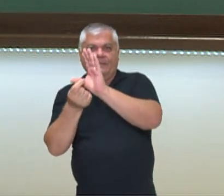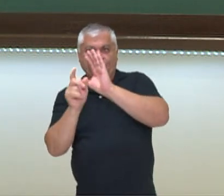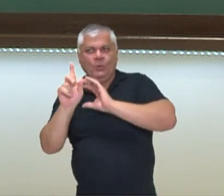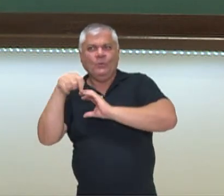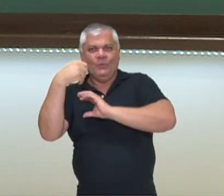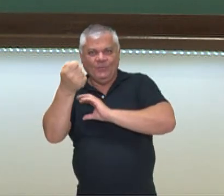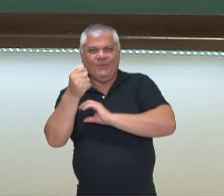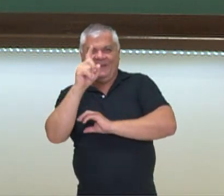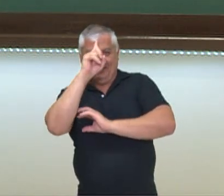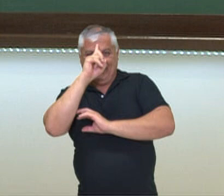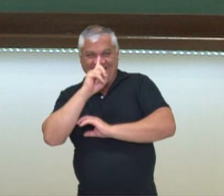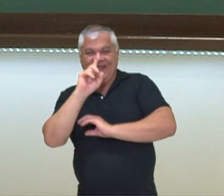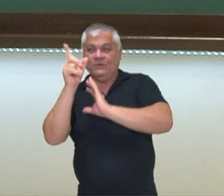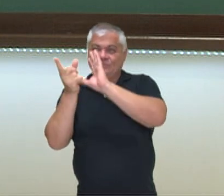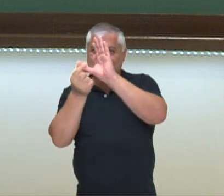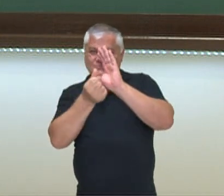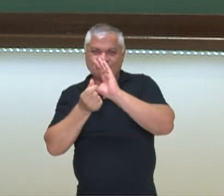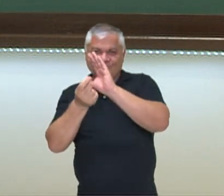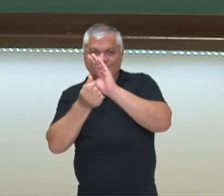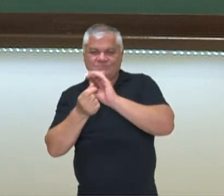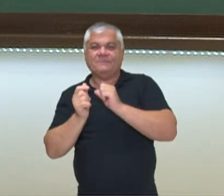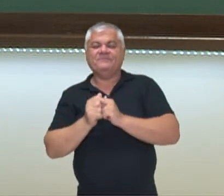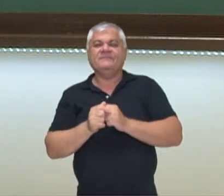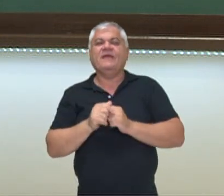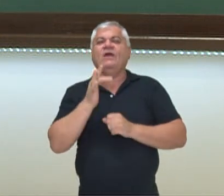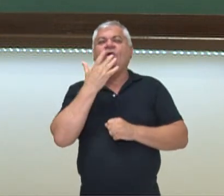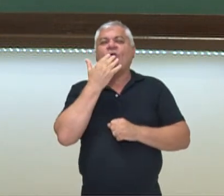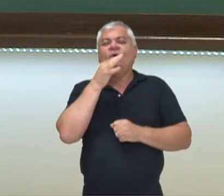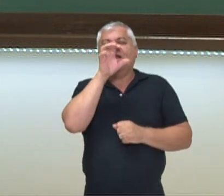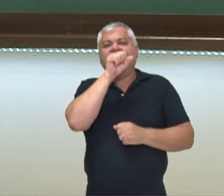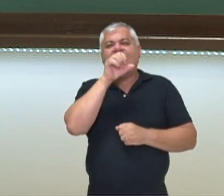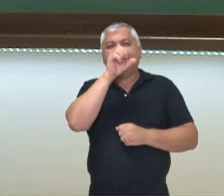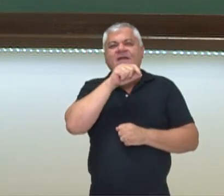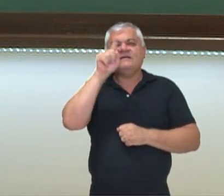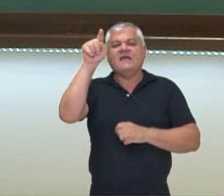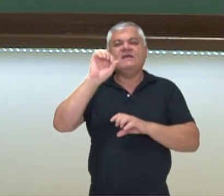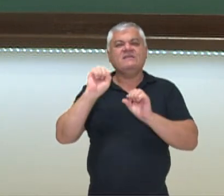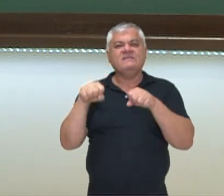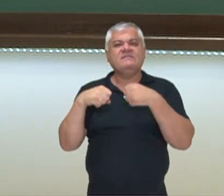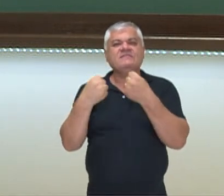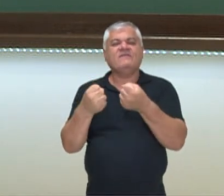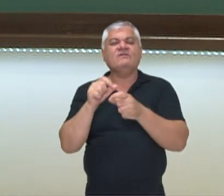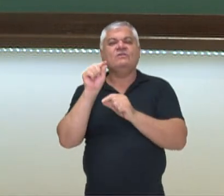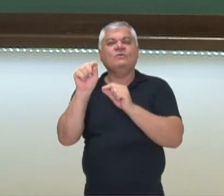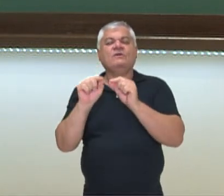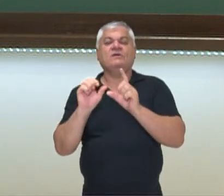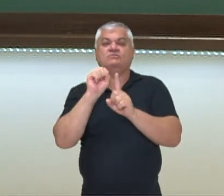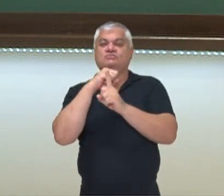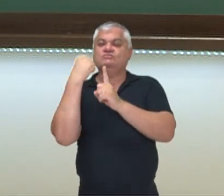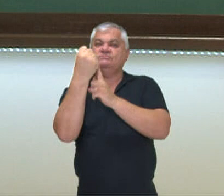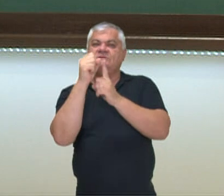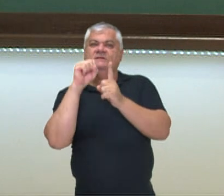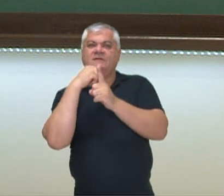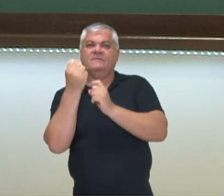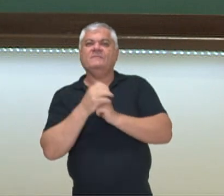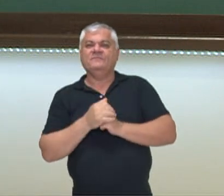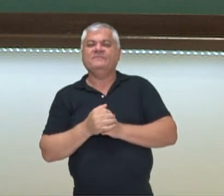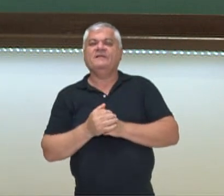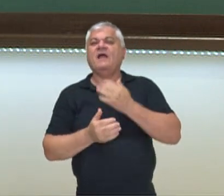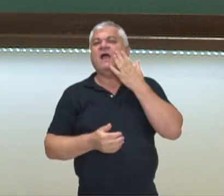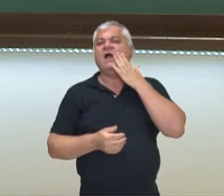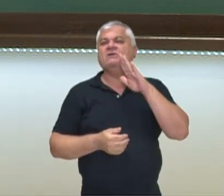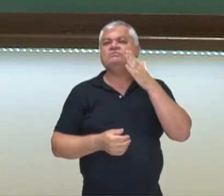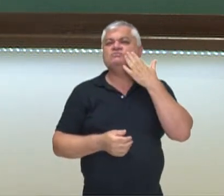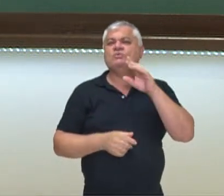francamente defendiam o capitalismo. Em laranja, os que defendiam o socialismo e os em azul,